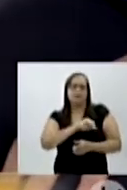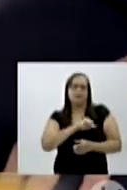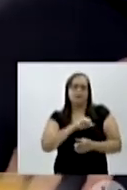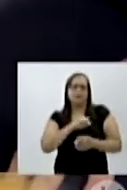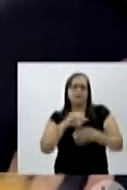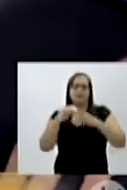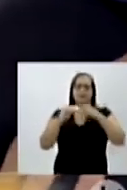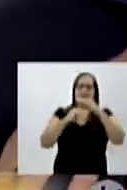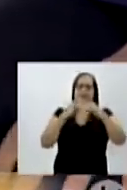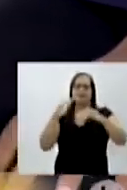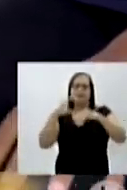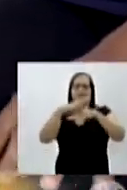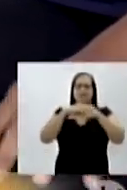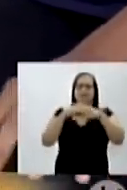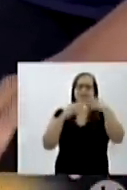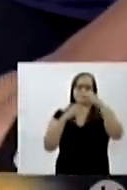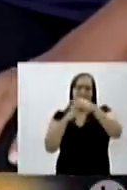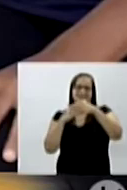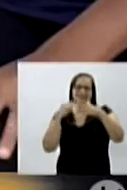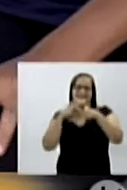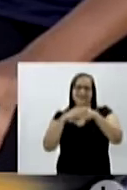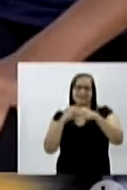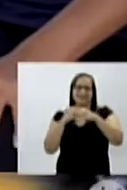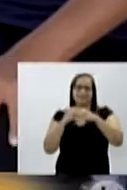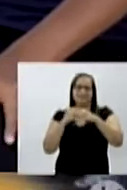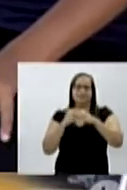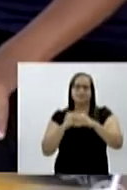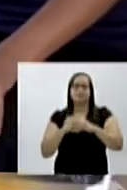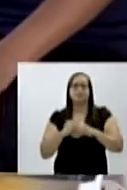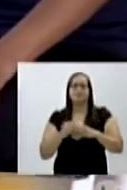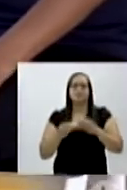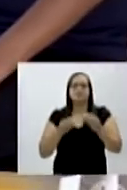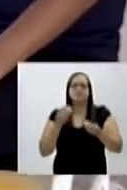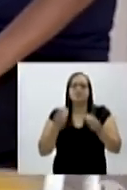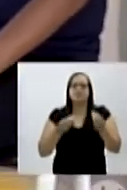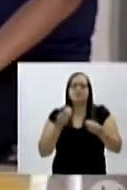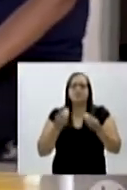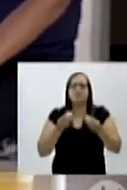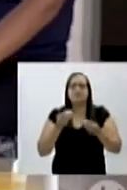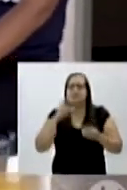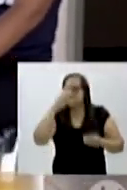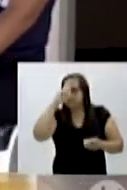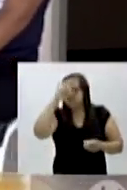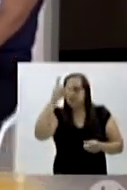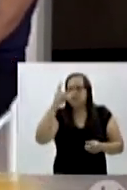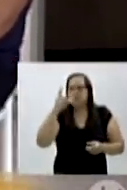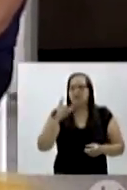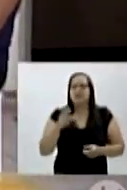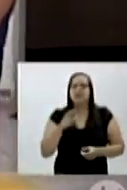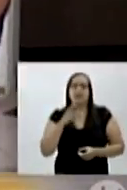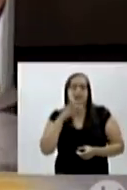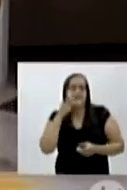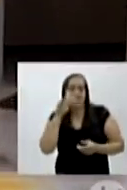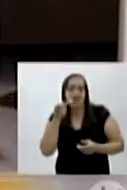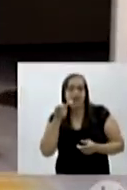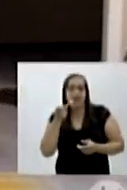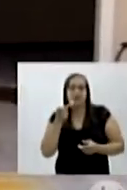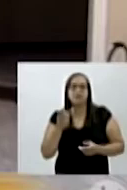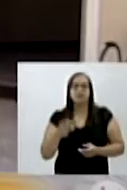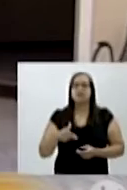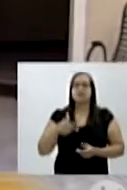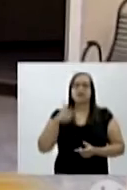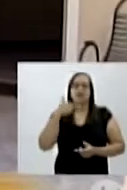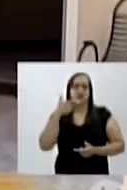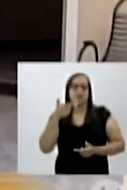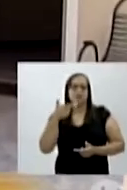gestos carinhosos sempre que estão juntos. Mas o que ninguém percebe olhando à distância é que ambos